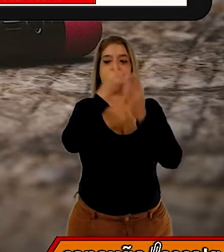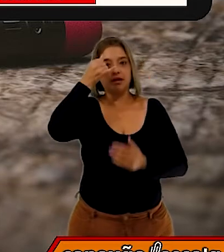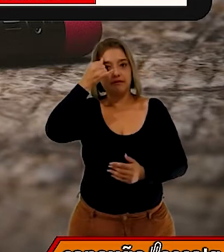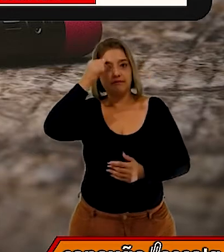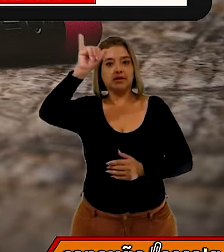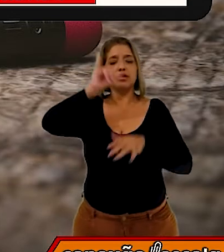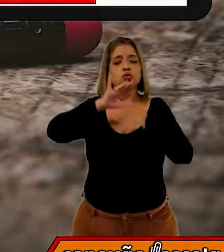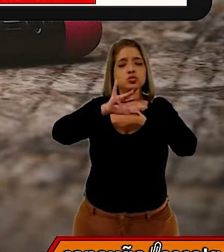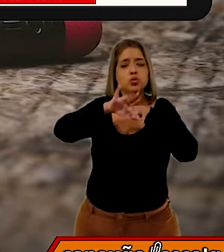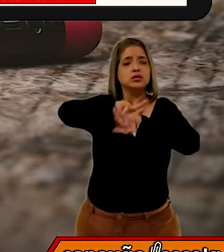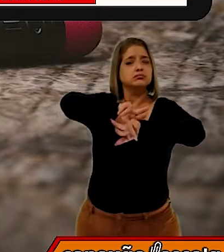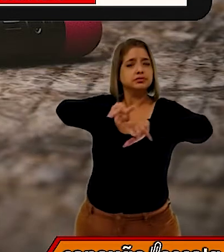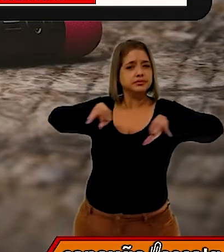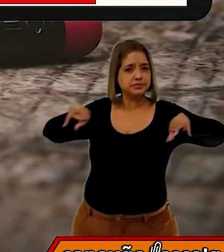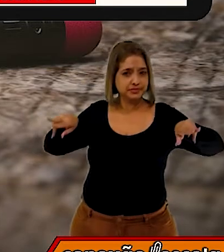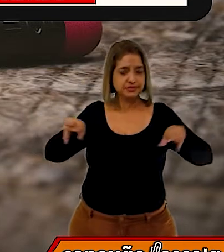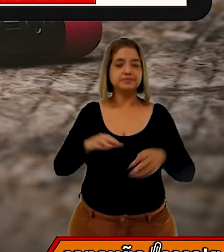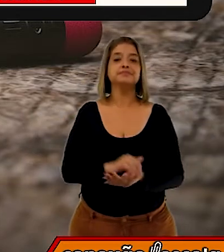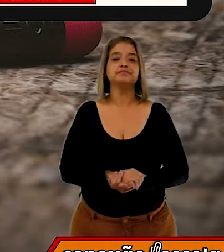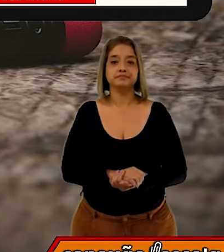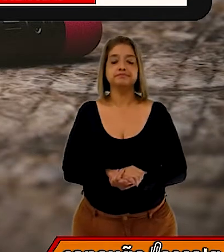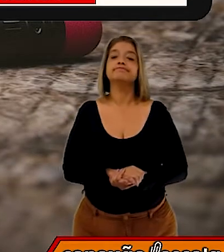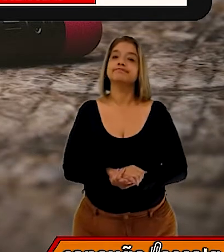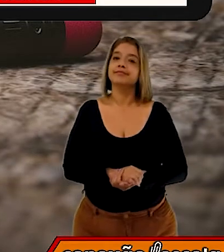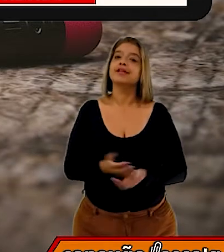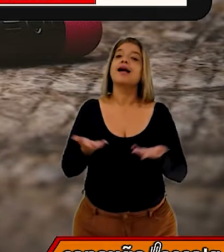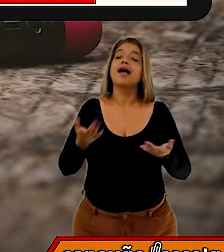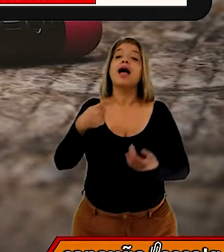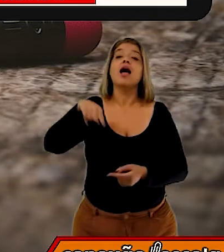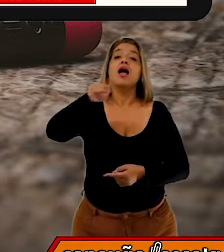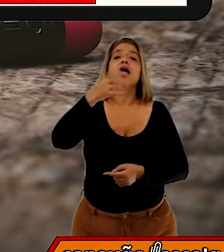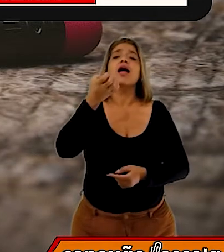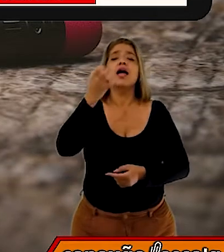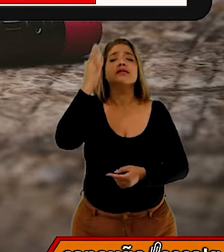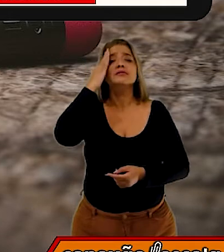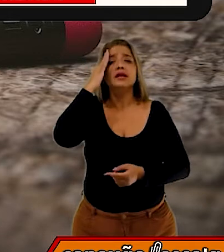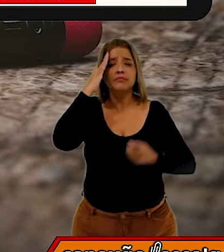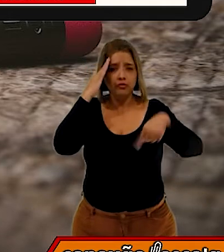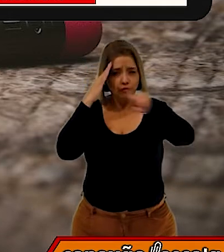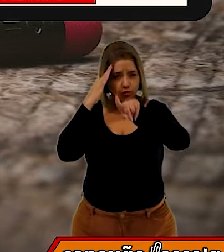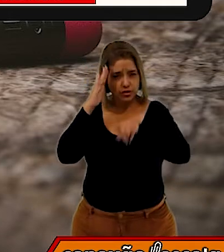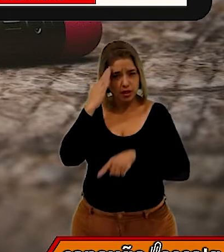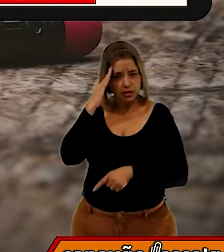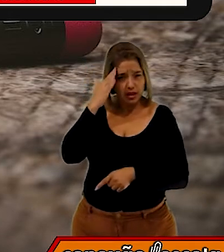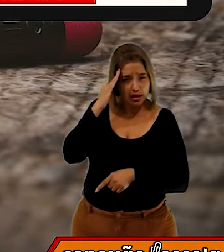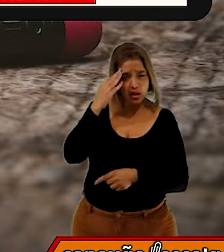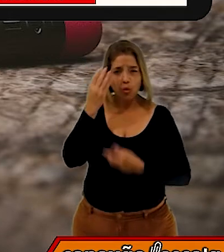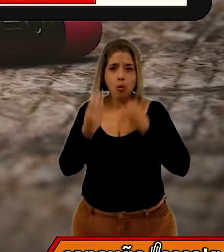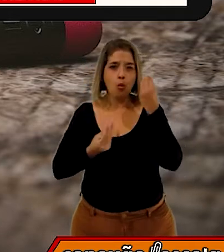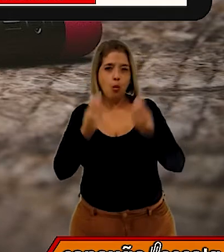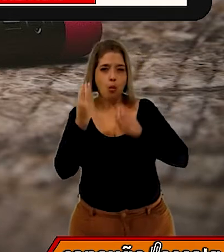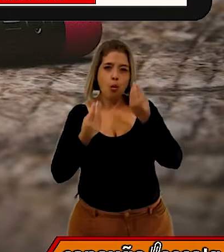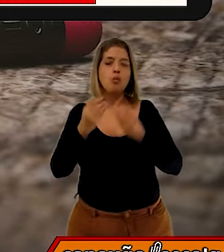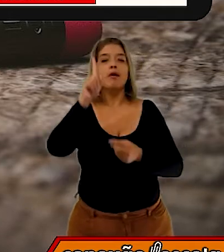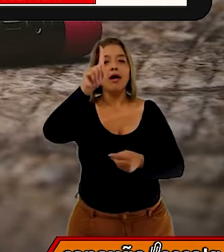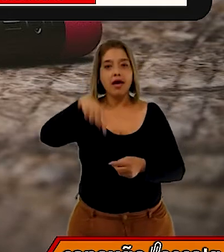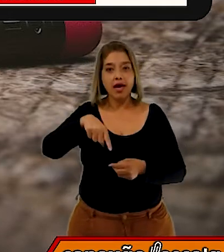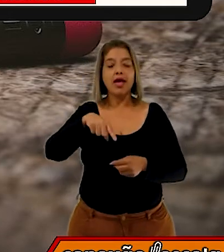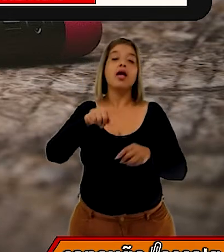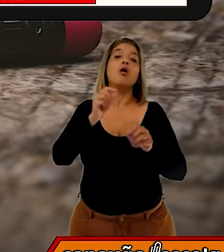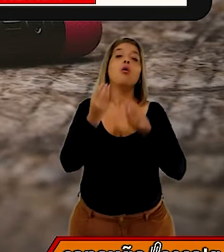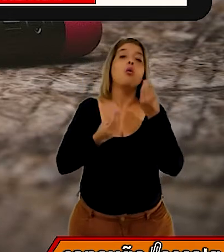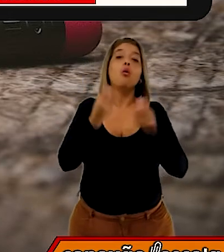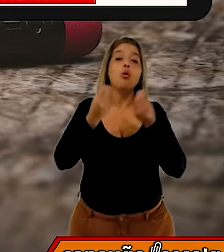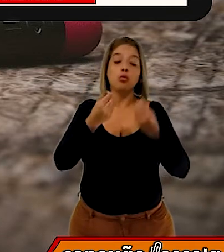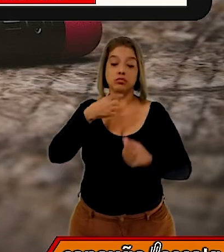Ah, pessoal, agora eu quero saber se você compreendeu um pouco mais sobre a